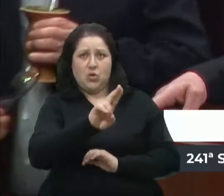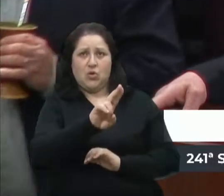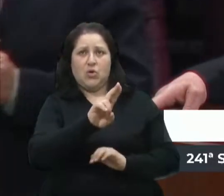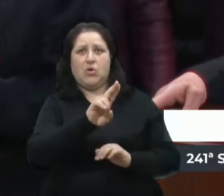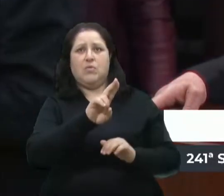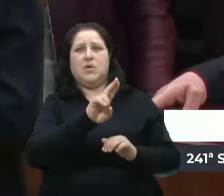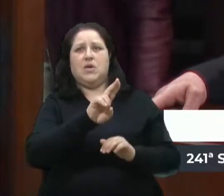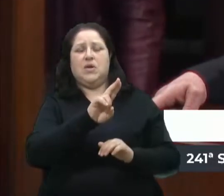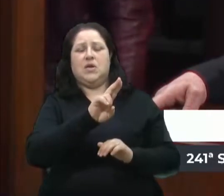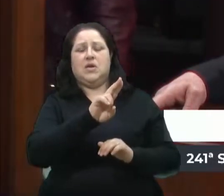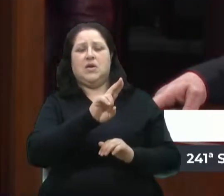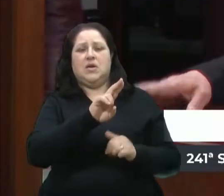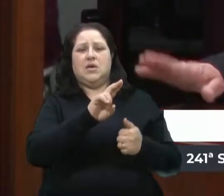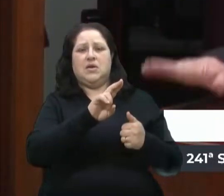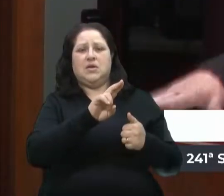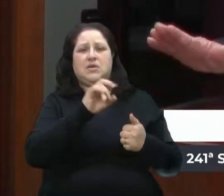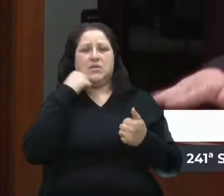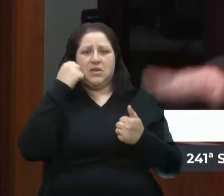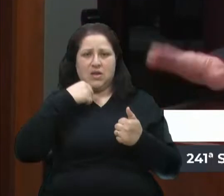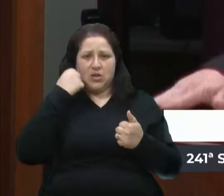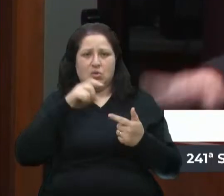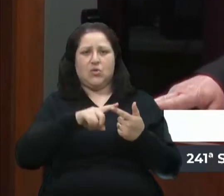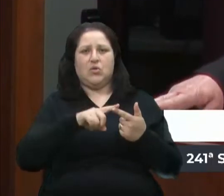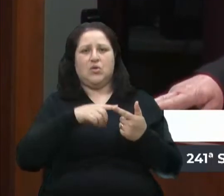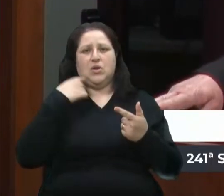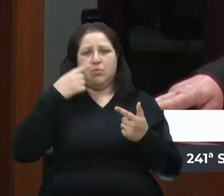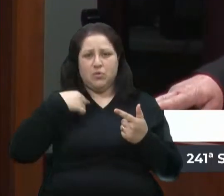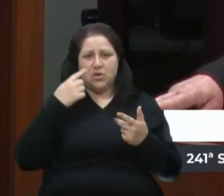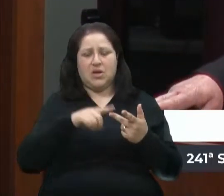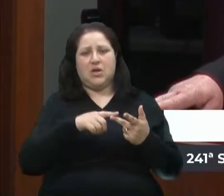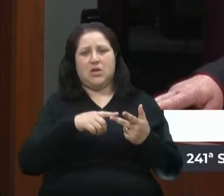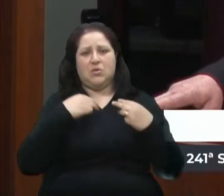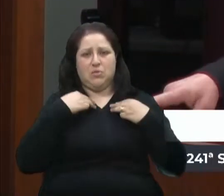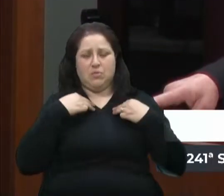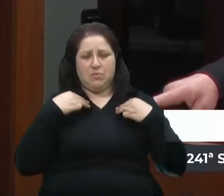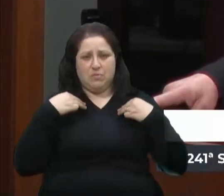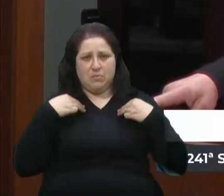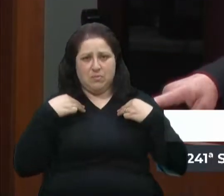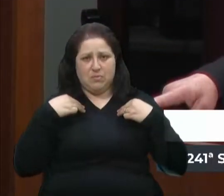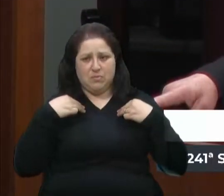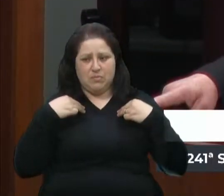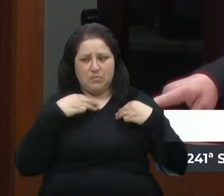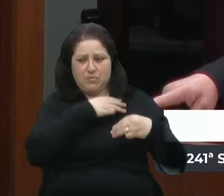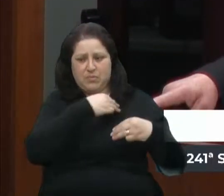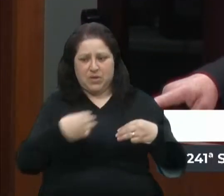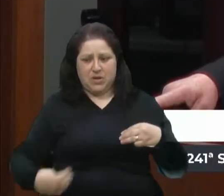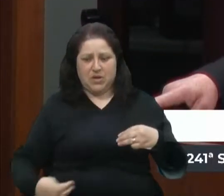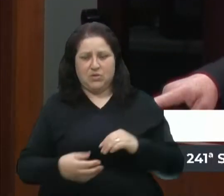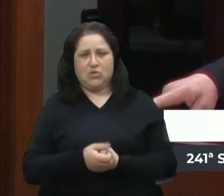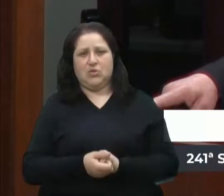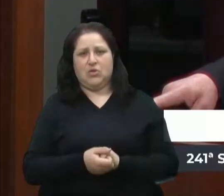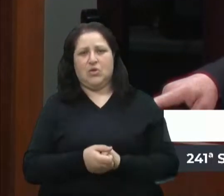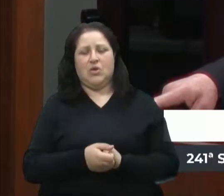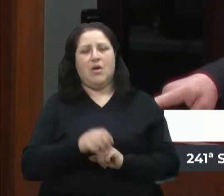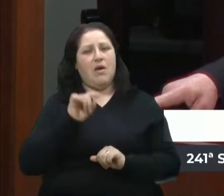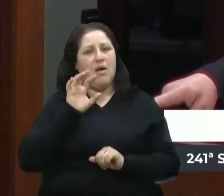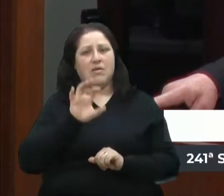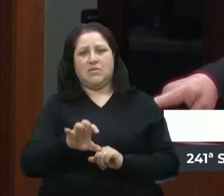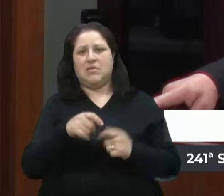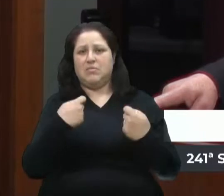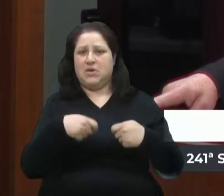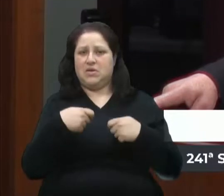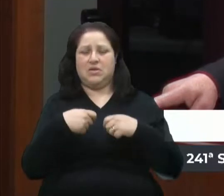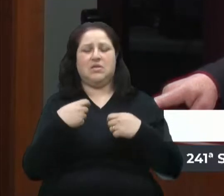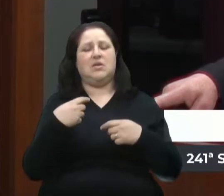do Supremo, a maioria sabe. E é assim que tem que ser. Porque não é jogo de futebol que define a vida do cidadão nesse